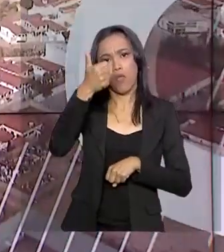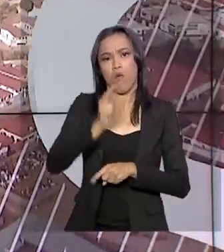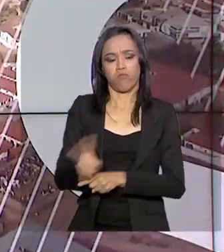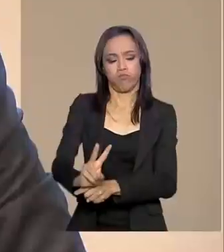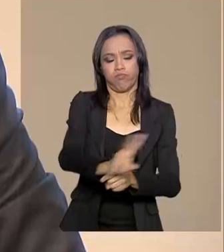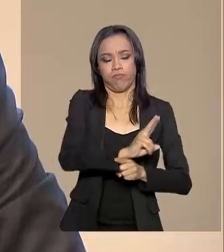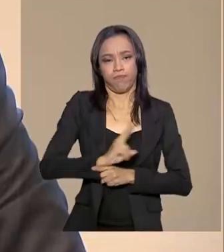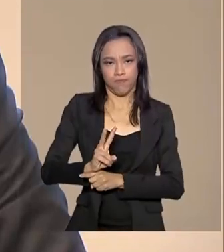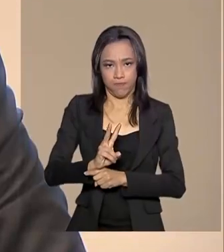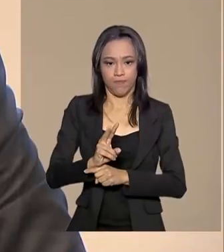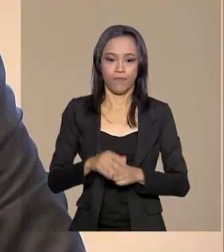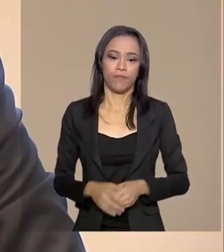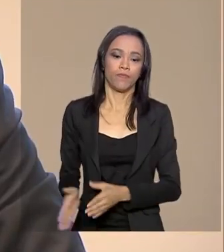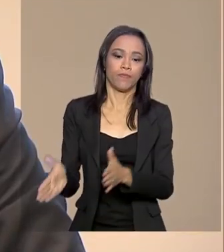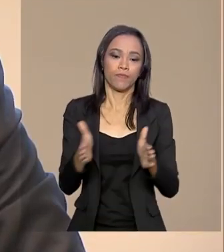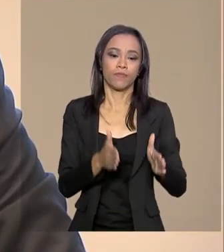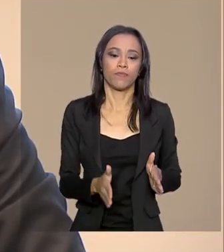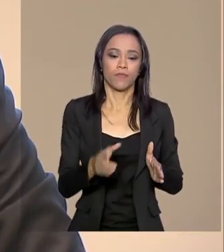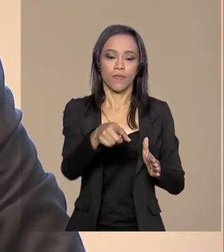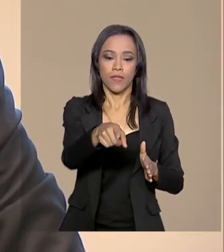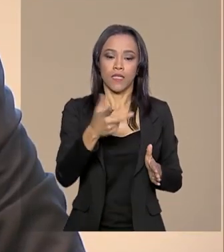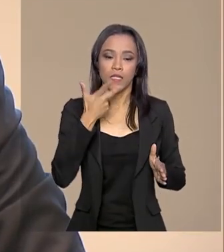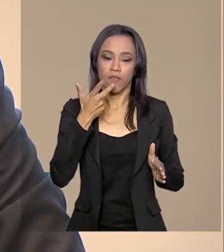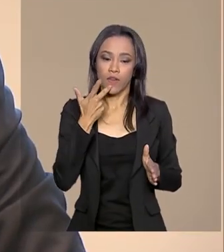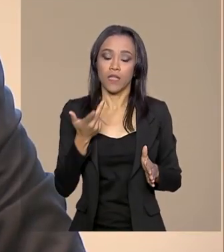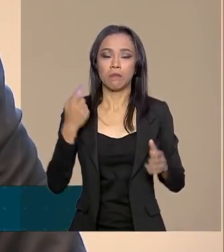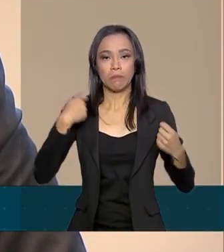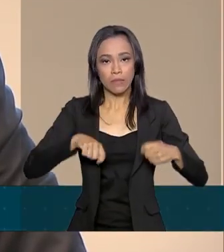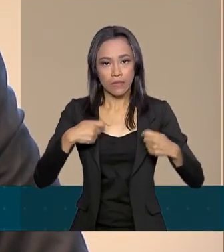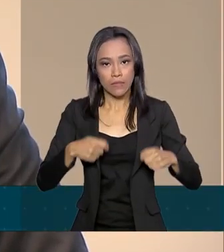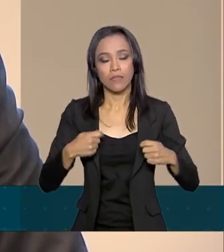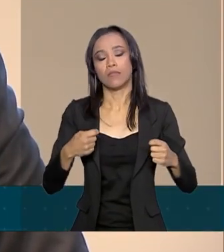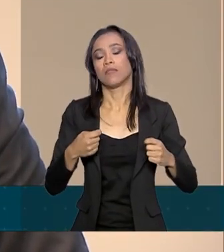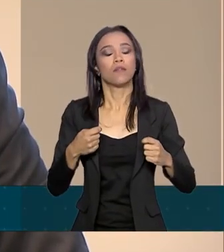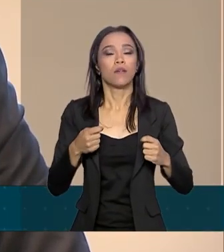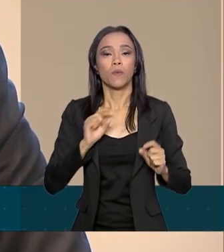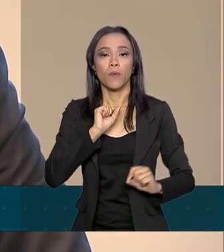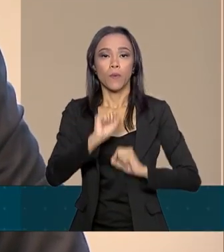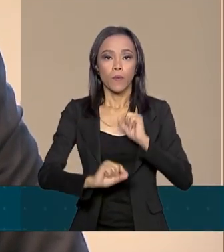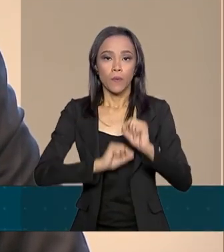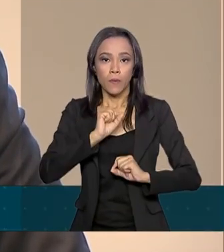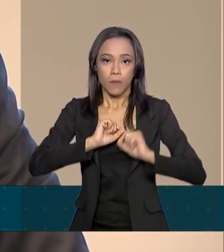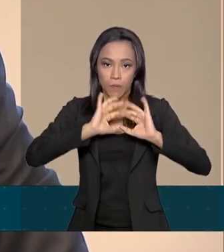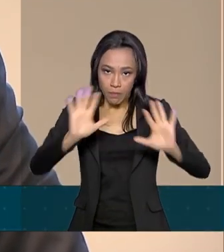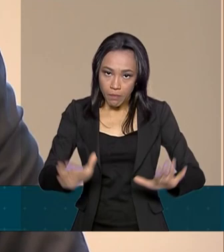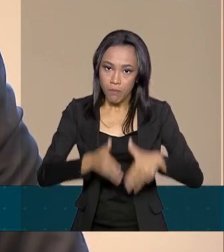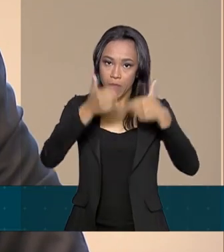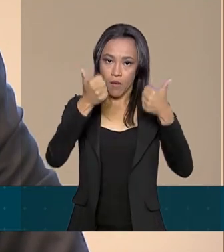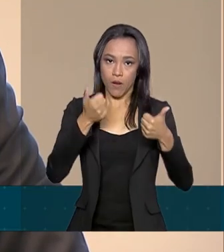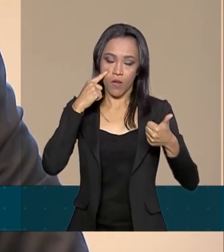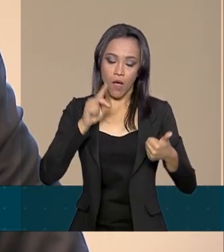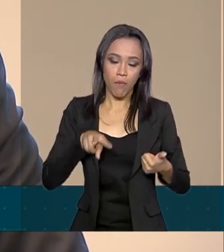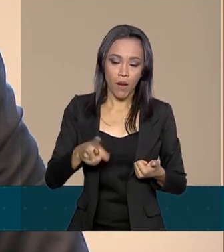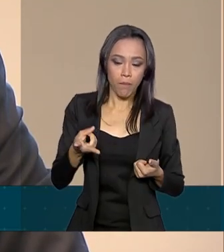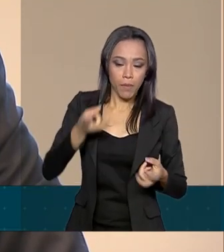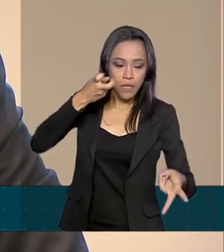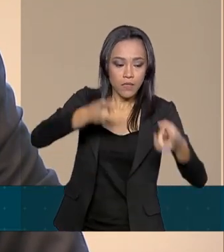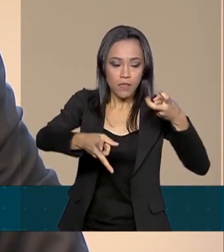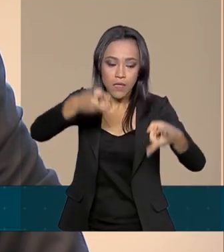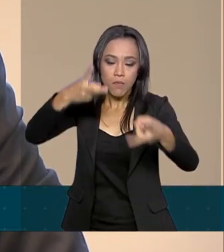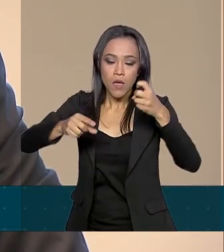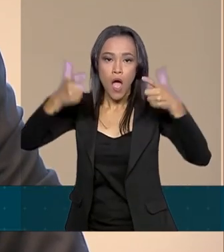Há um espaço muito grande para melhoria do trabalho de identificação e de alertas de